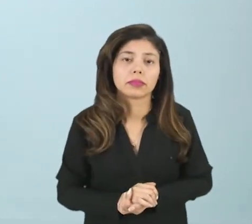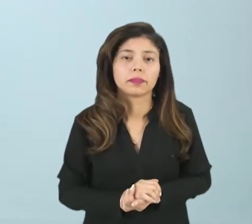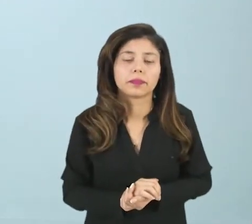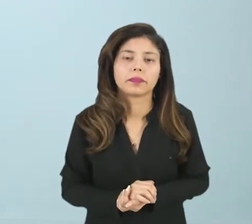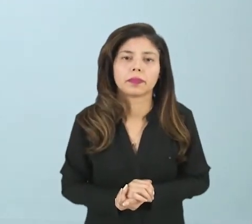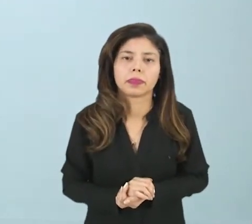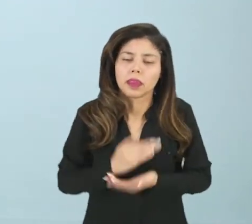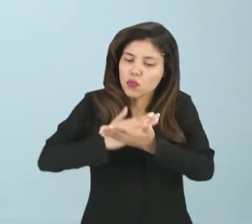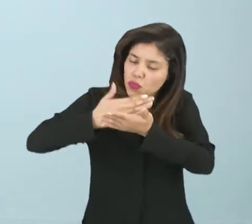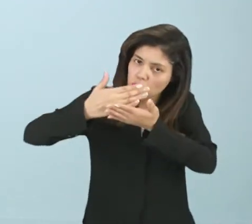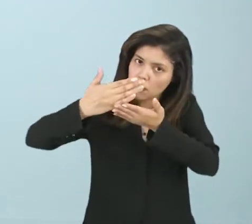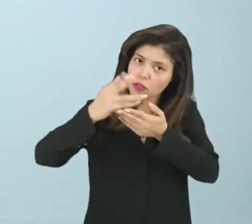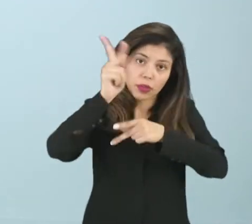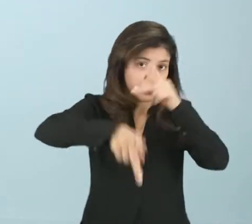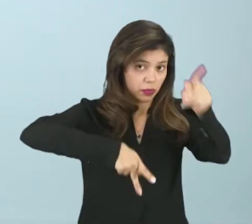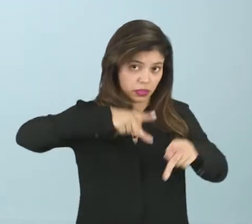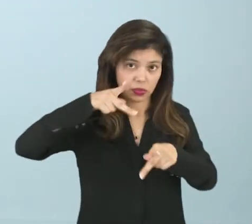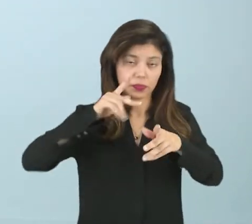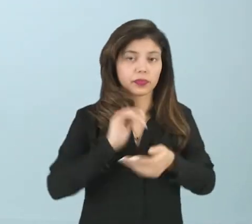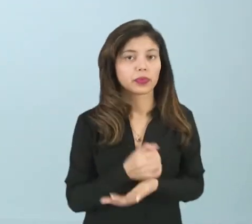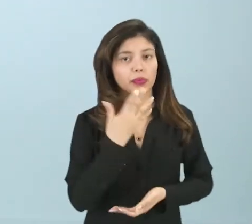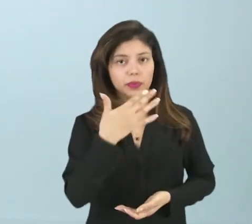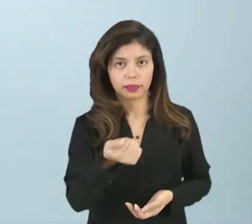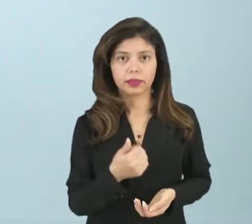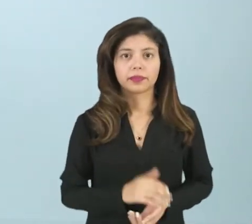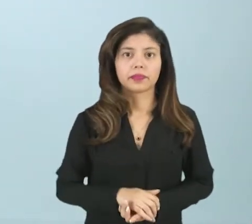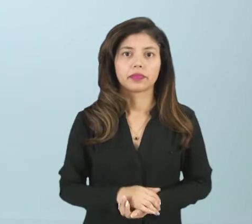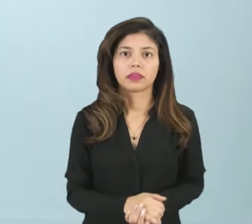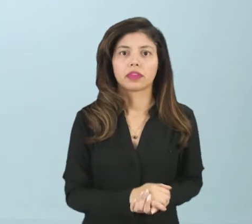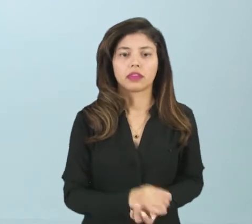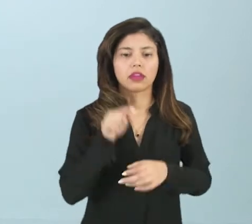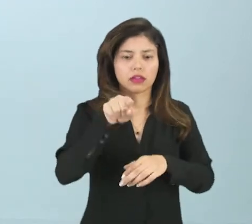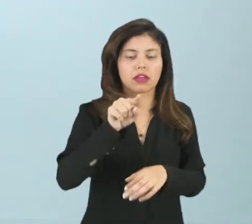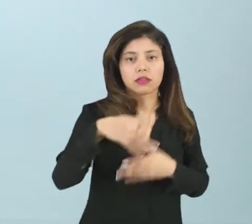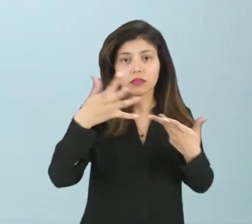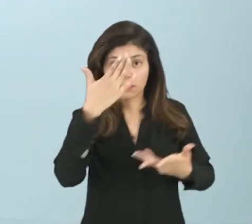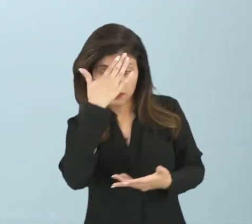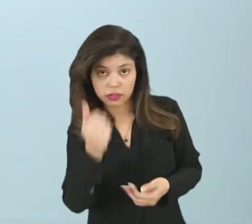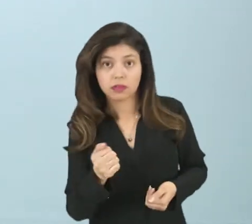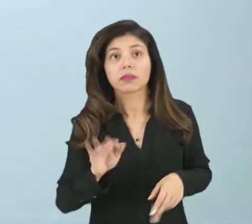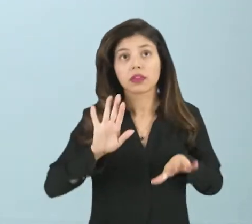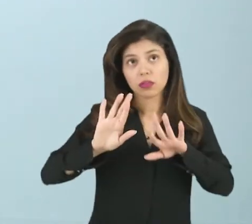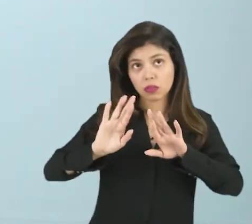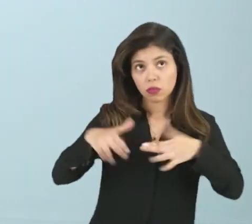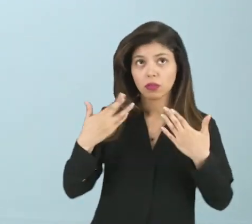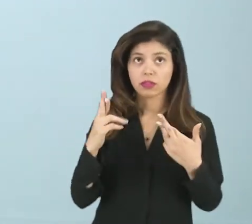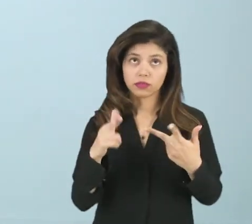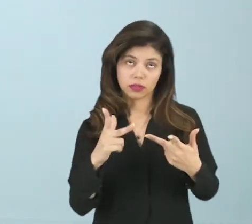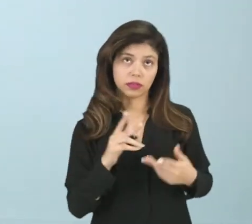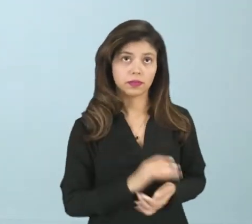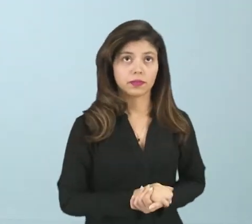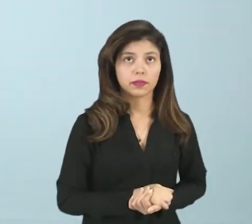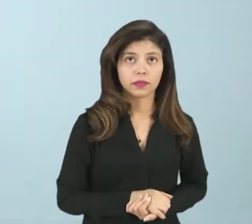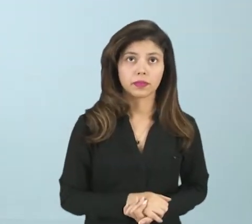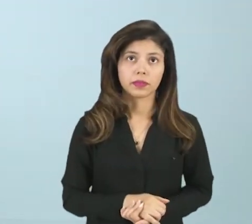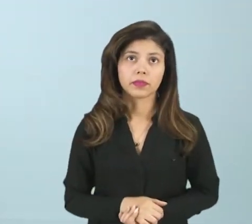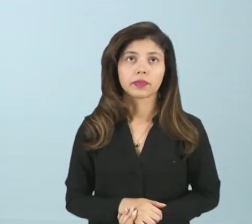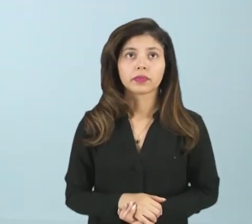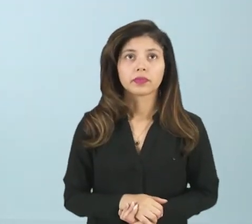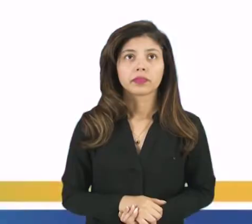iniciativa popular. Tudo bem? Aí a gente vai saber a diferença agora nesses próximos slides.